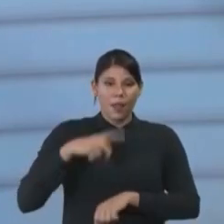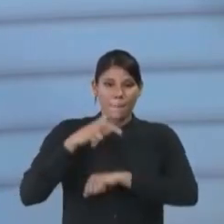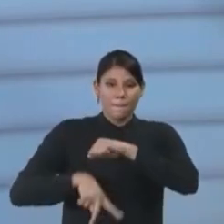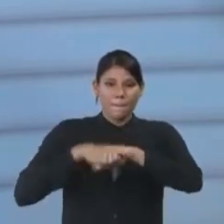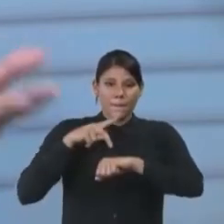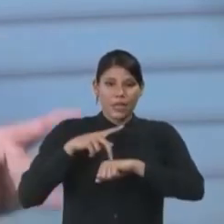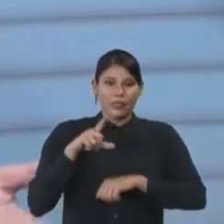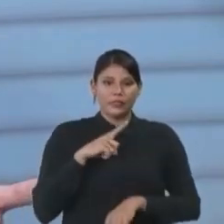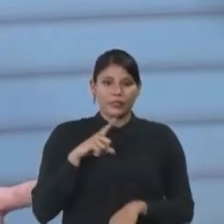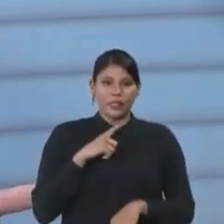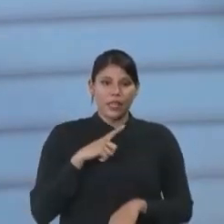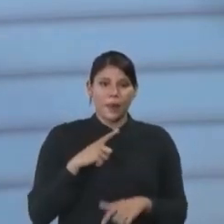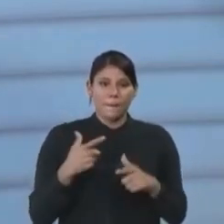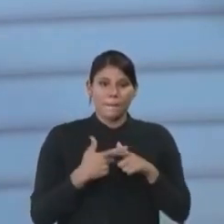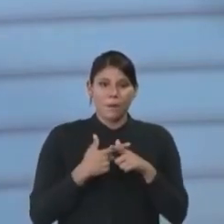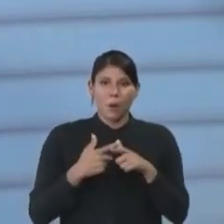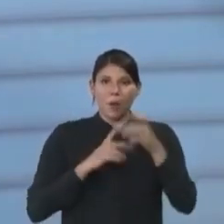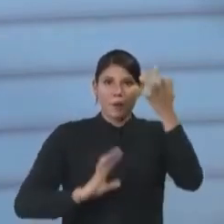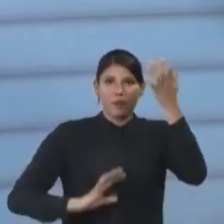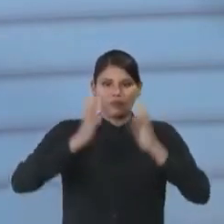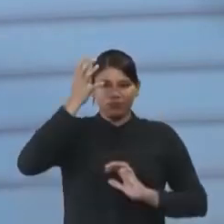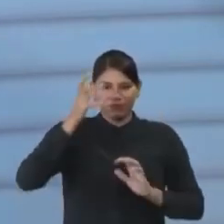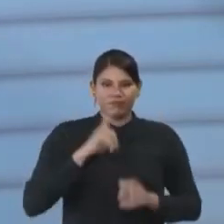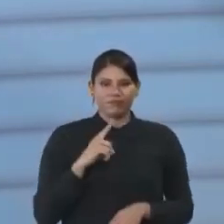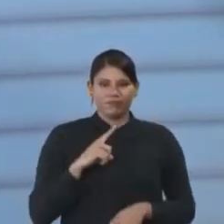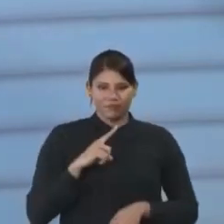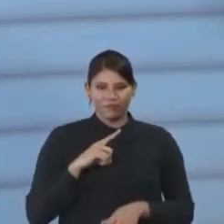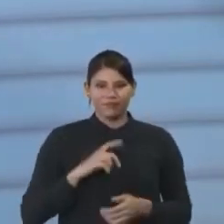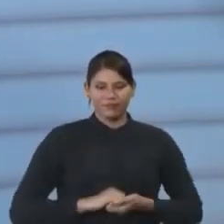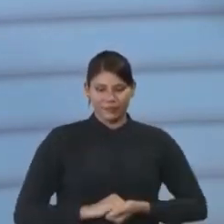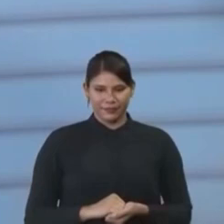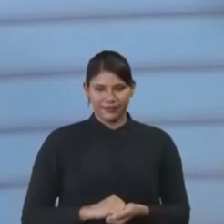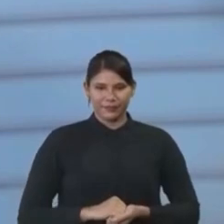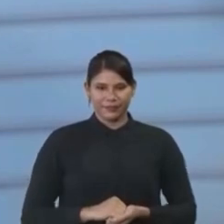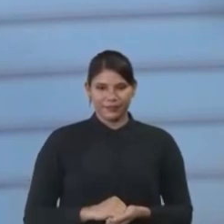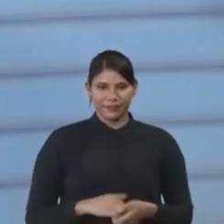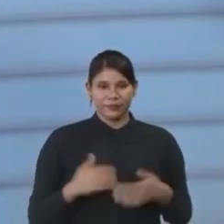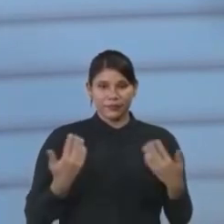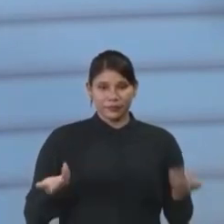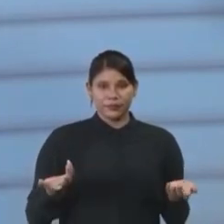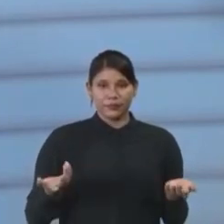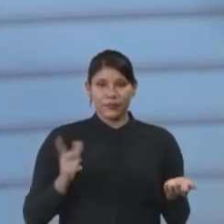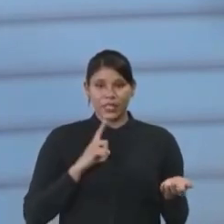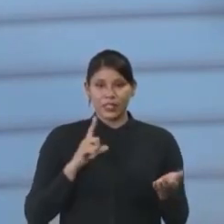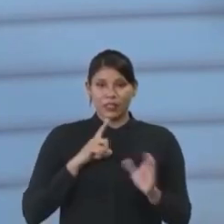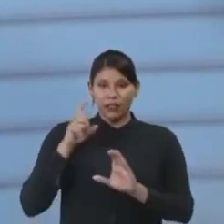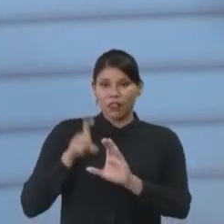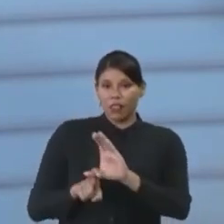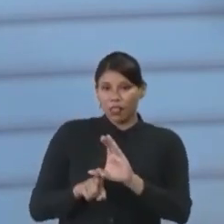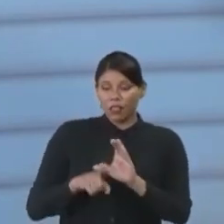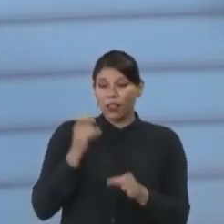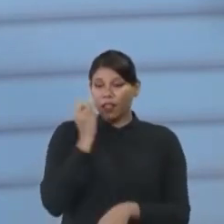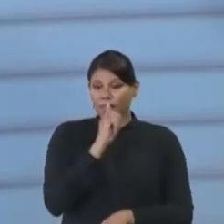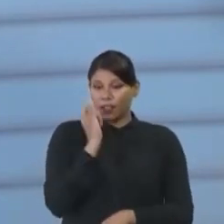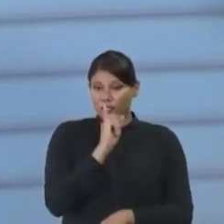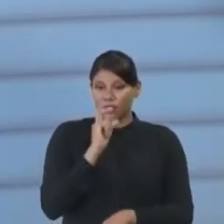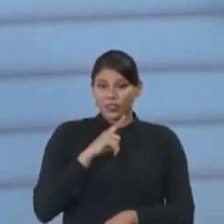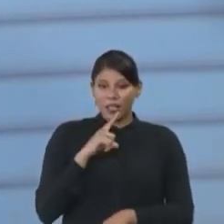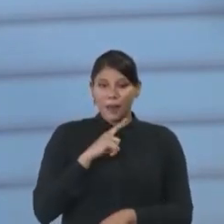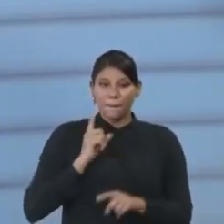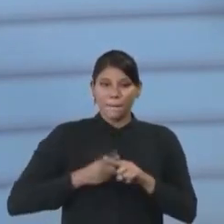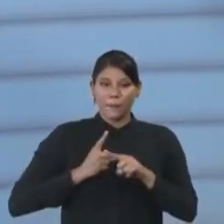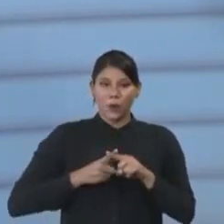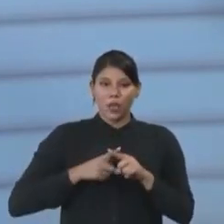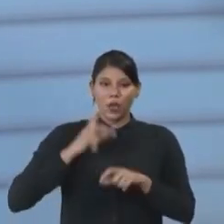vulnerabilidade climática, com dependência energética, porque em um país